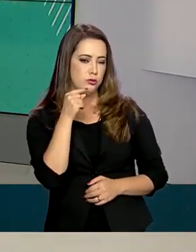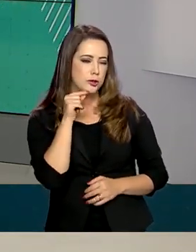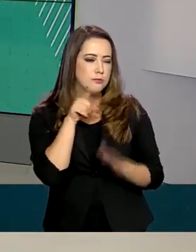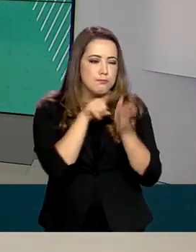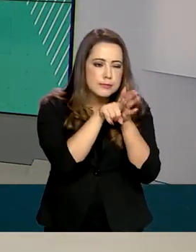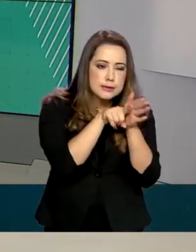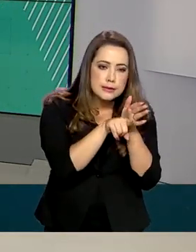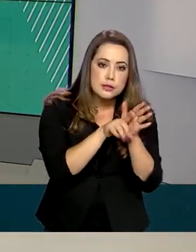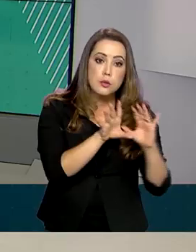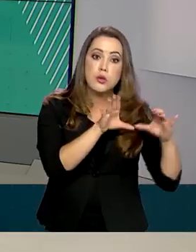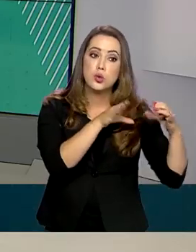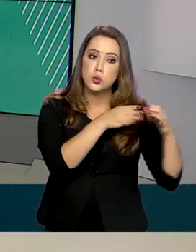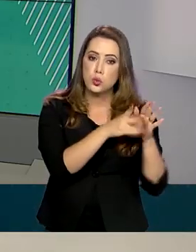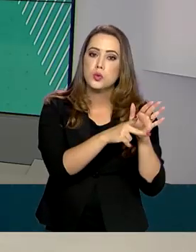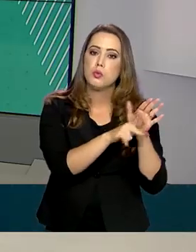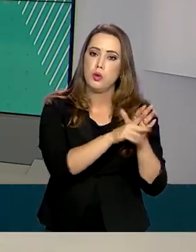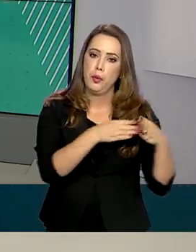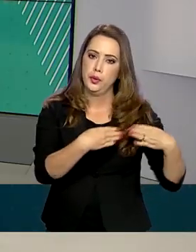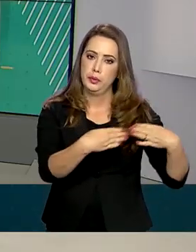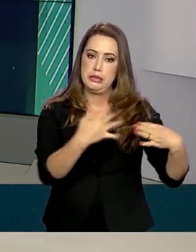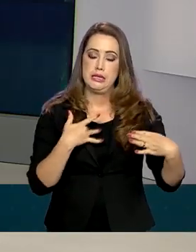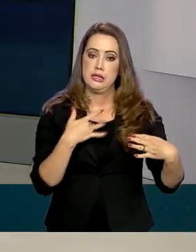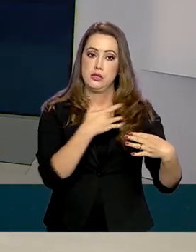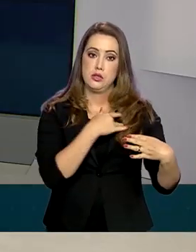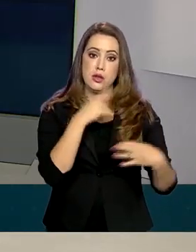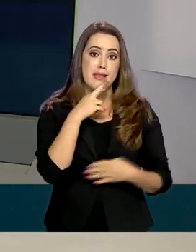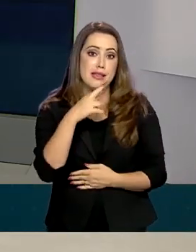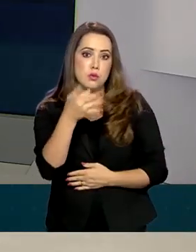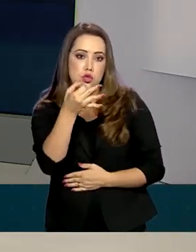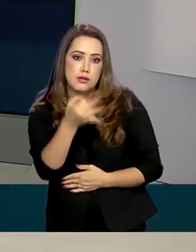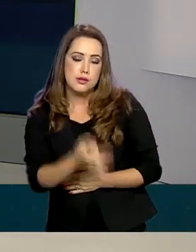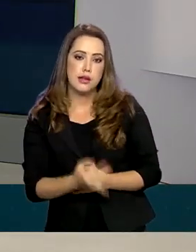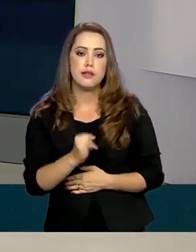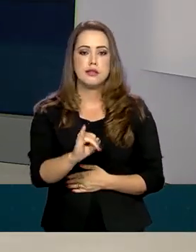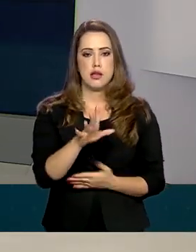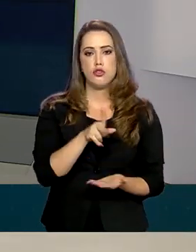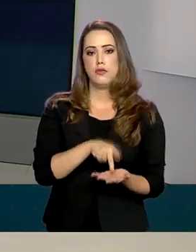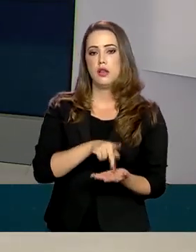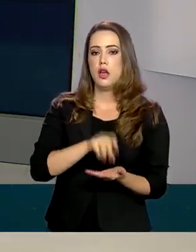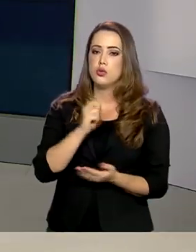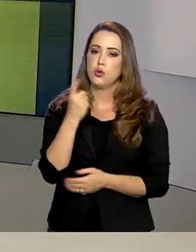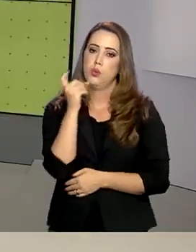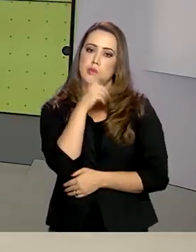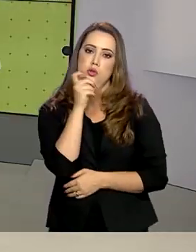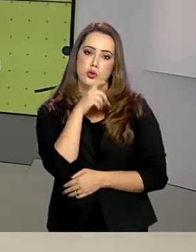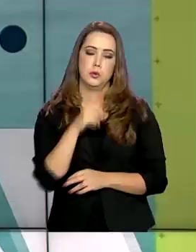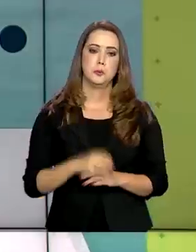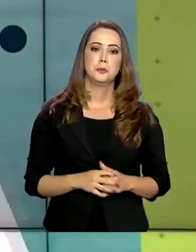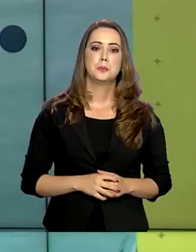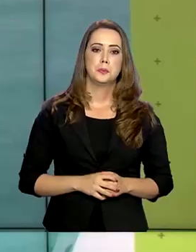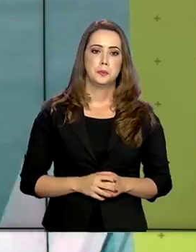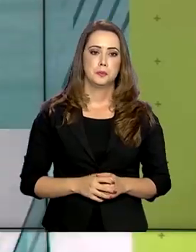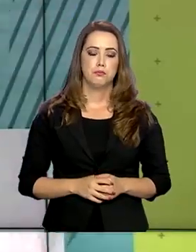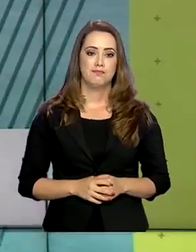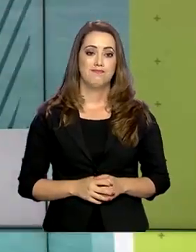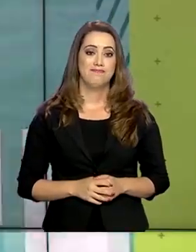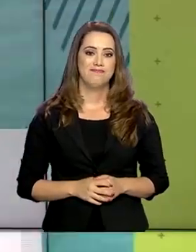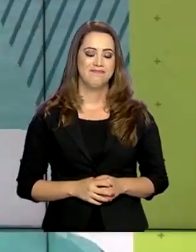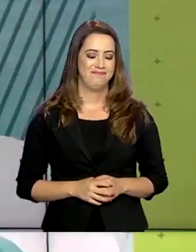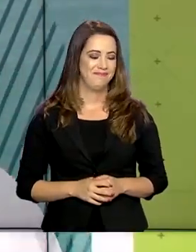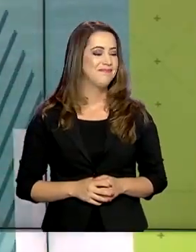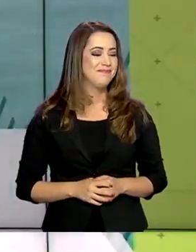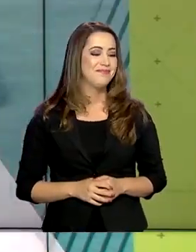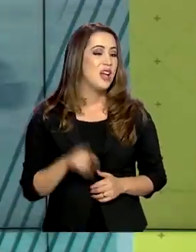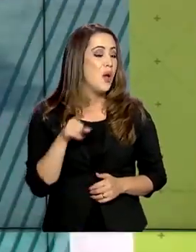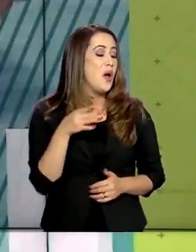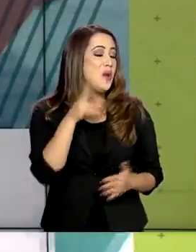apuradas pelas áreas técnicas e respondidas oficialmente se são verdade ou mentira. Você já leu